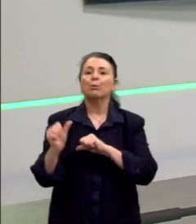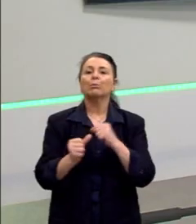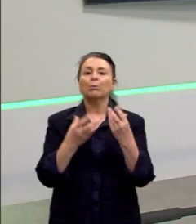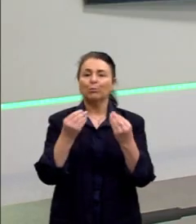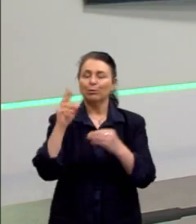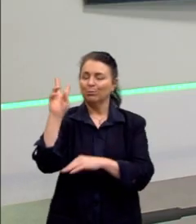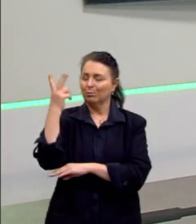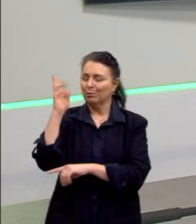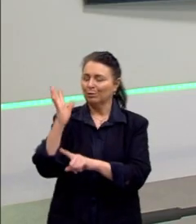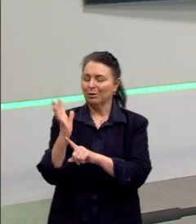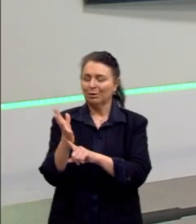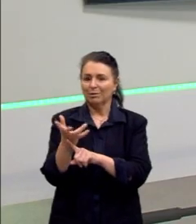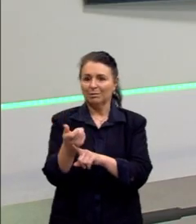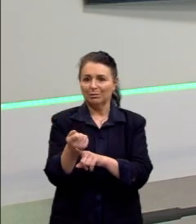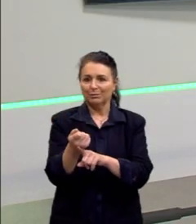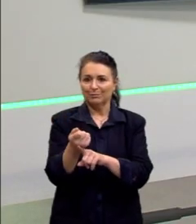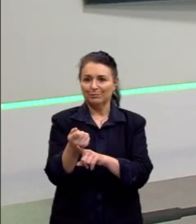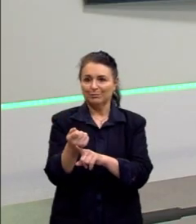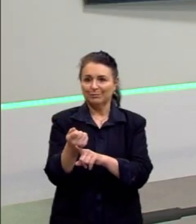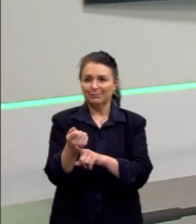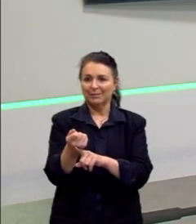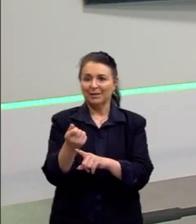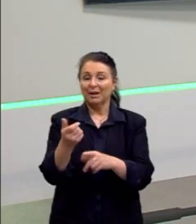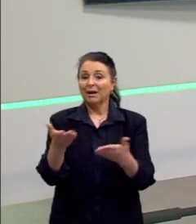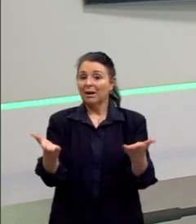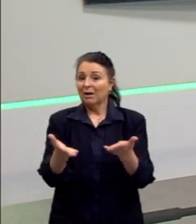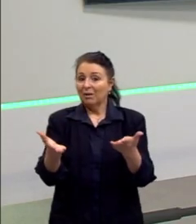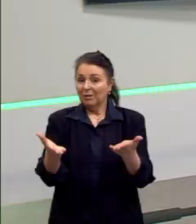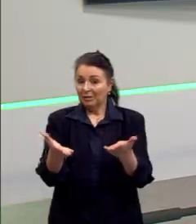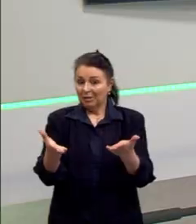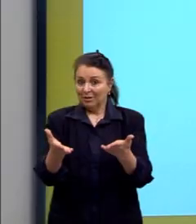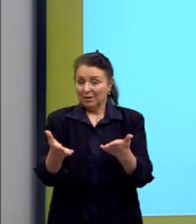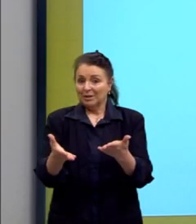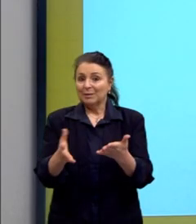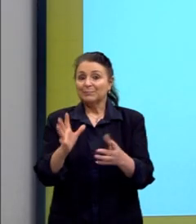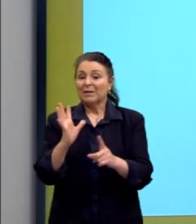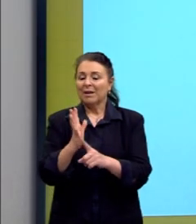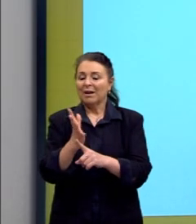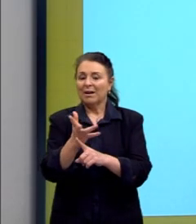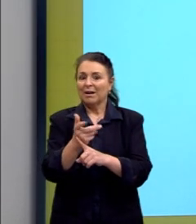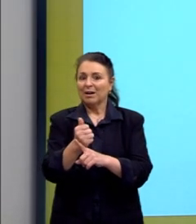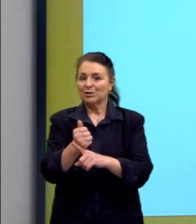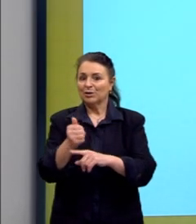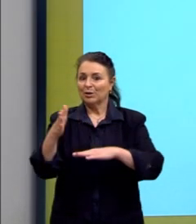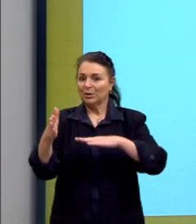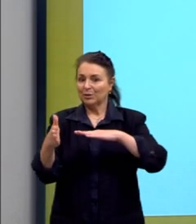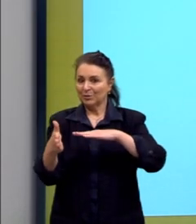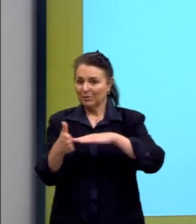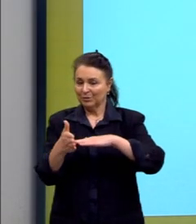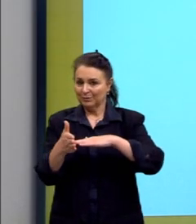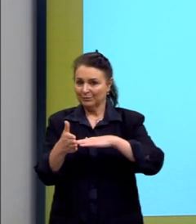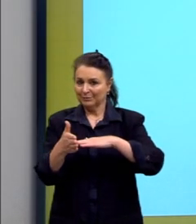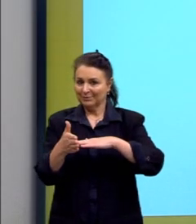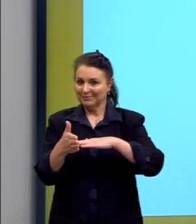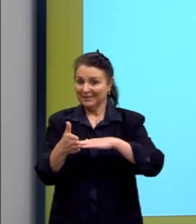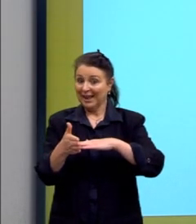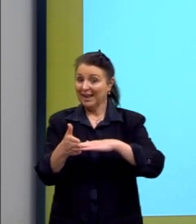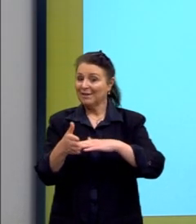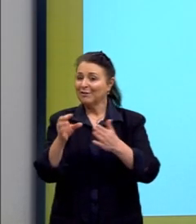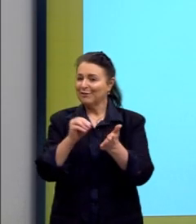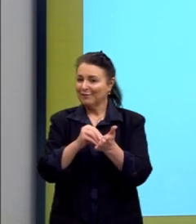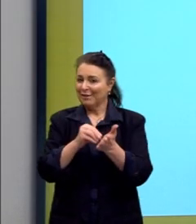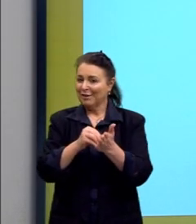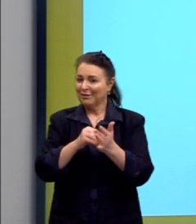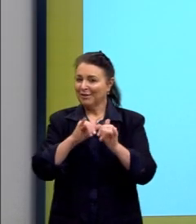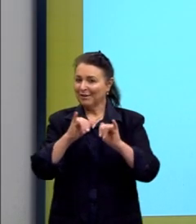na história da arte. E aí a gente chega na arte contemporânea. E eu não trouxe muitas informações para vocês, porque aqui